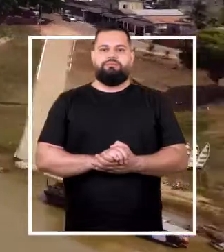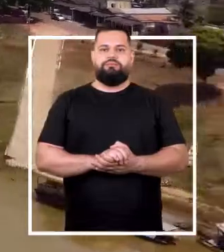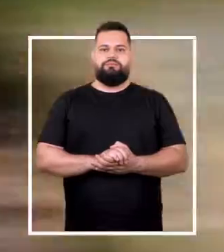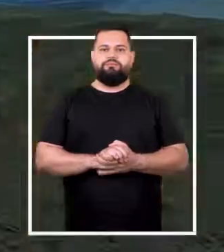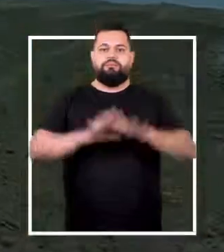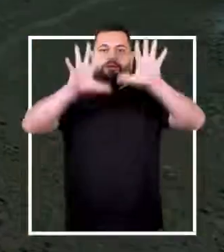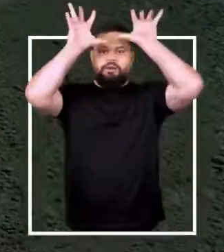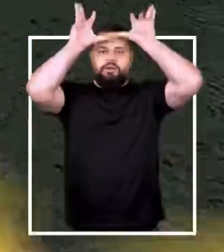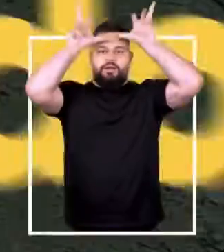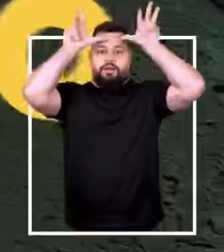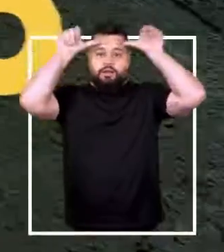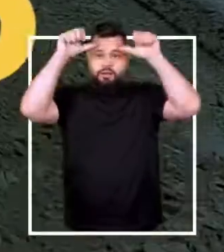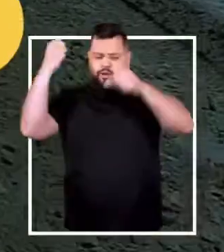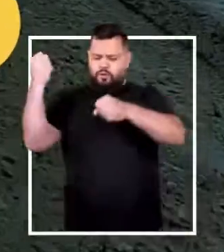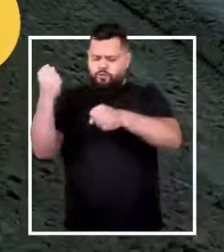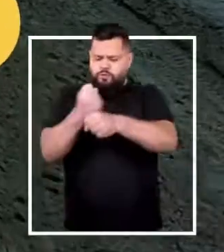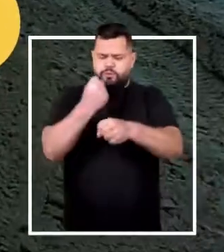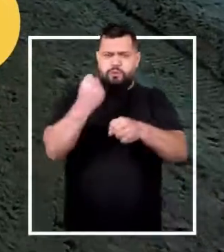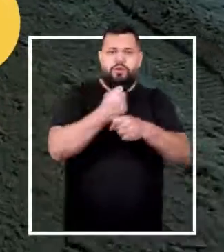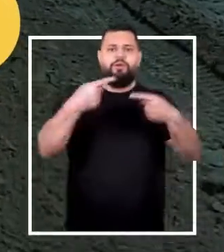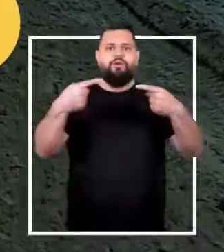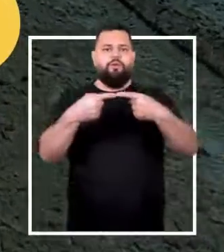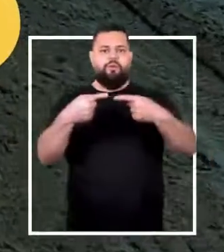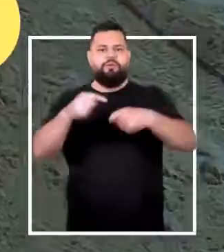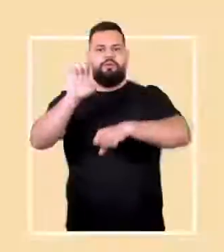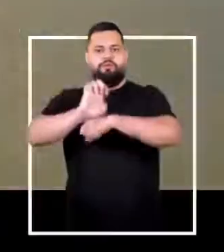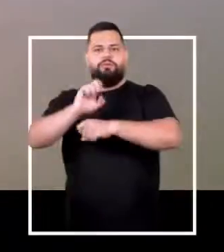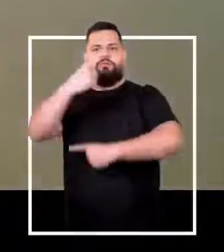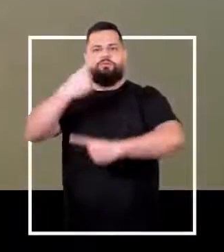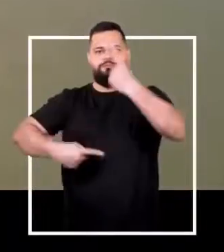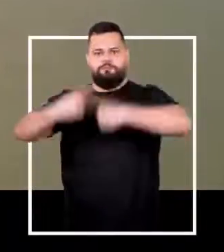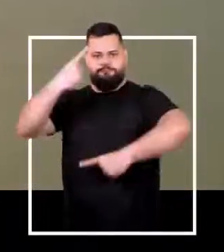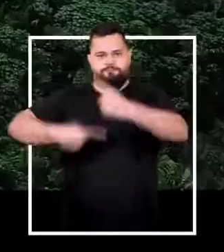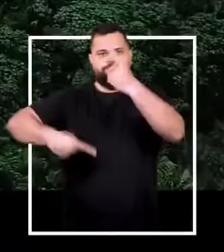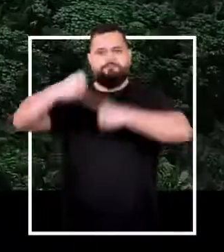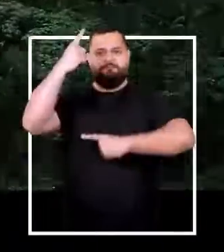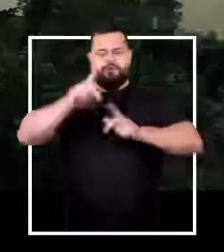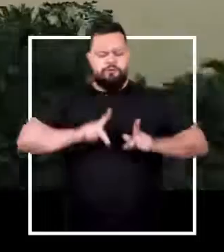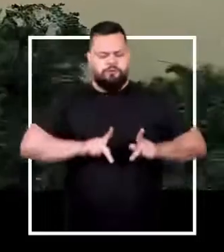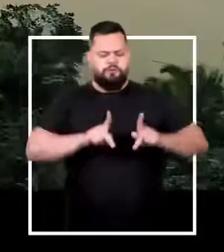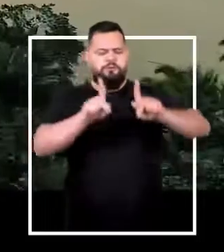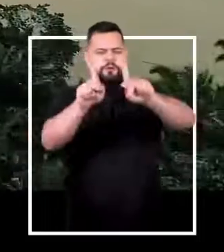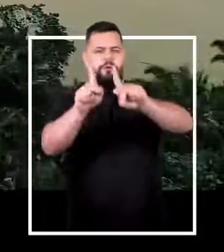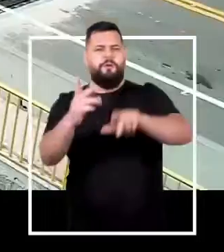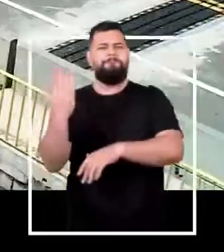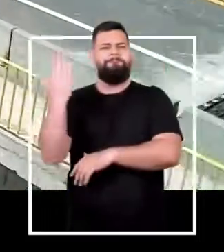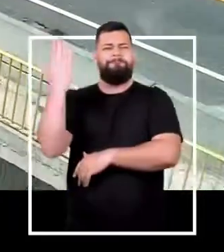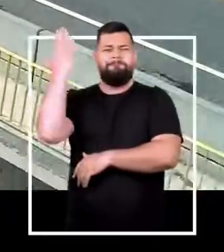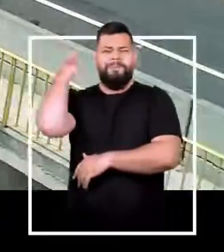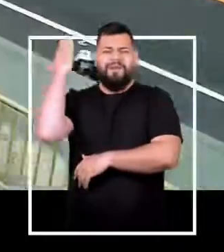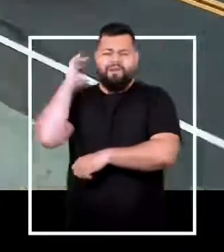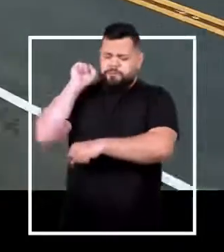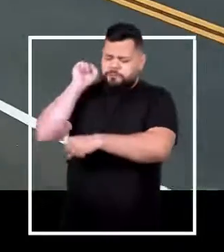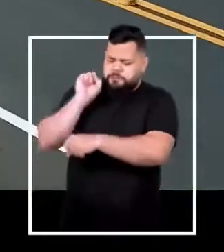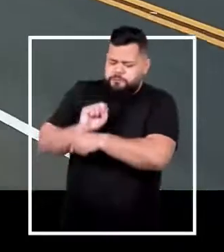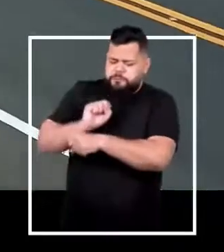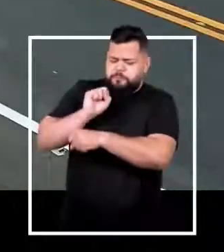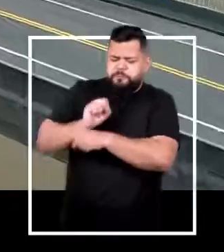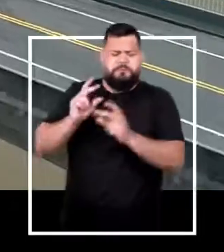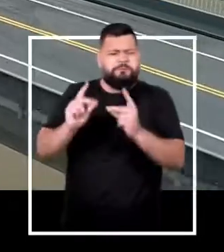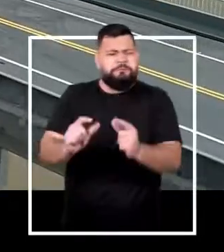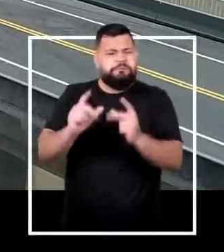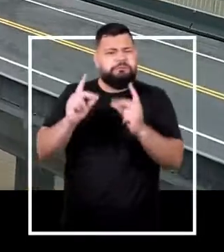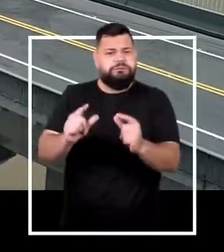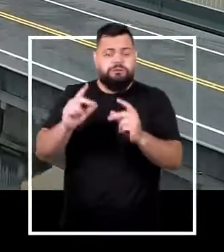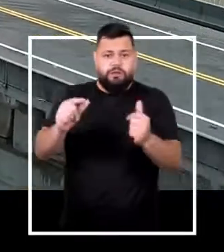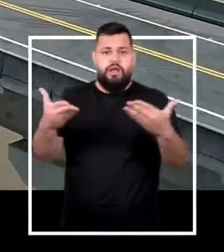Acre, grandes obras para um grande estado. Ponte do Rio Madeira, depois de décadas de espera, esse foi